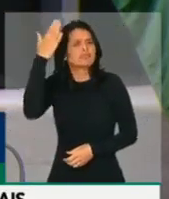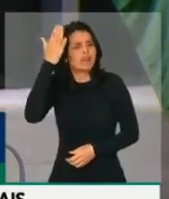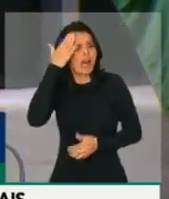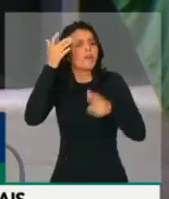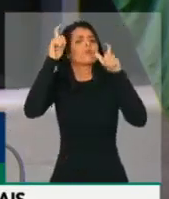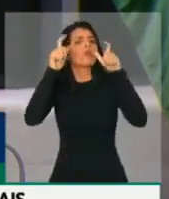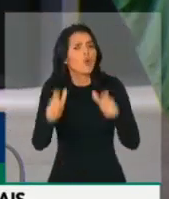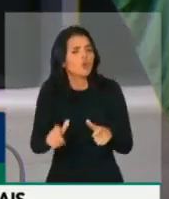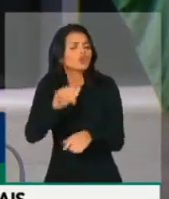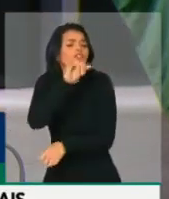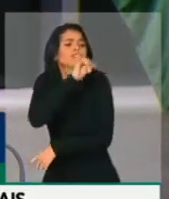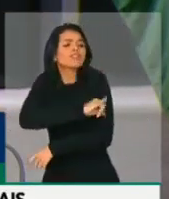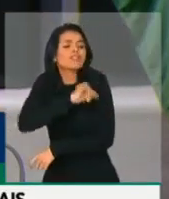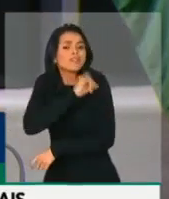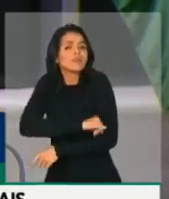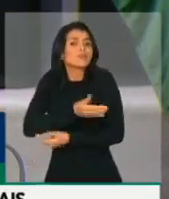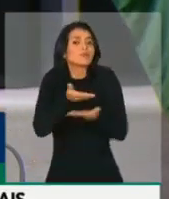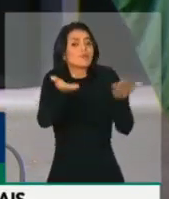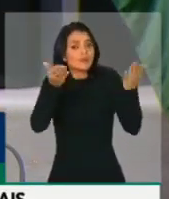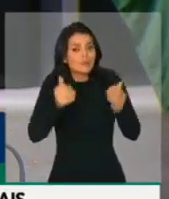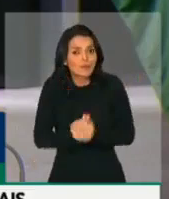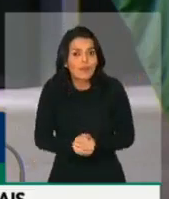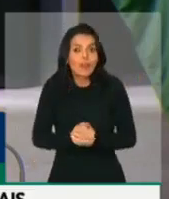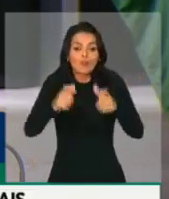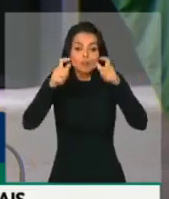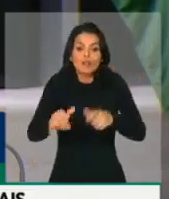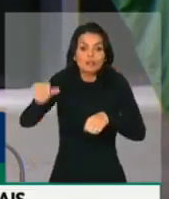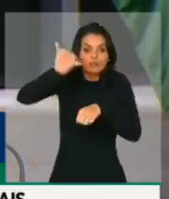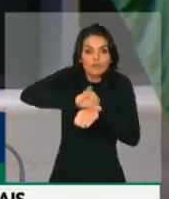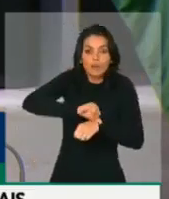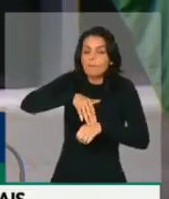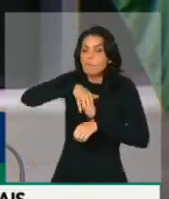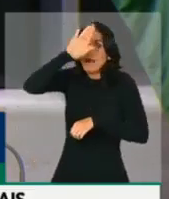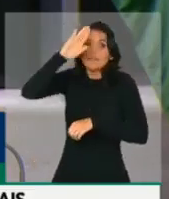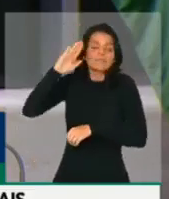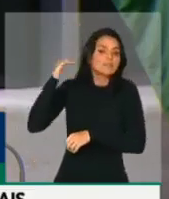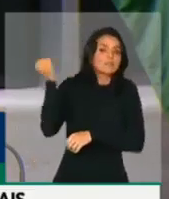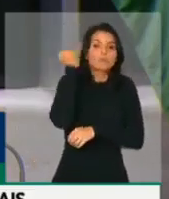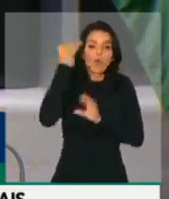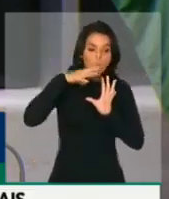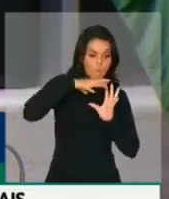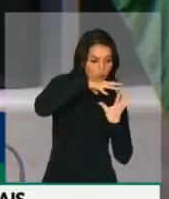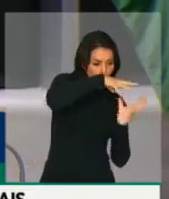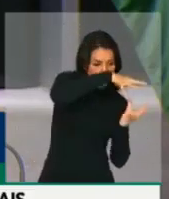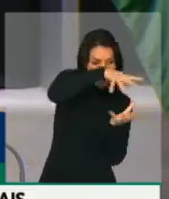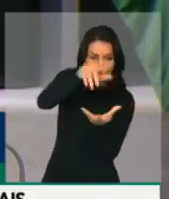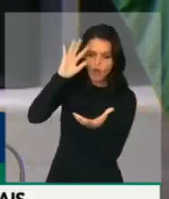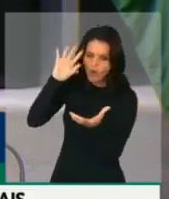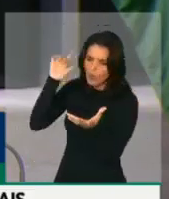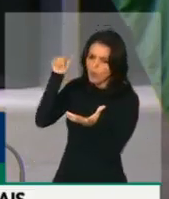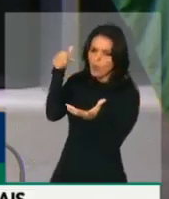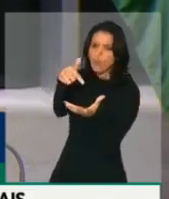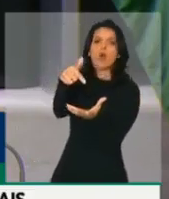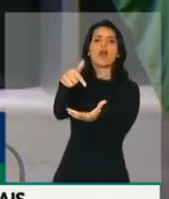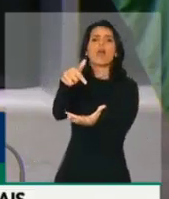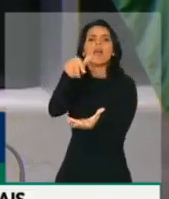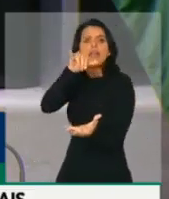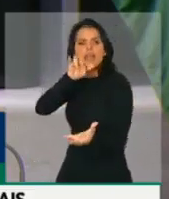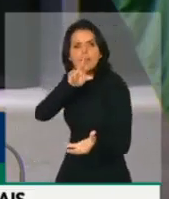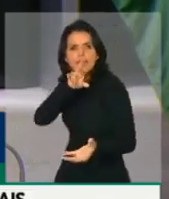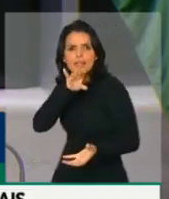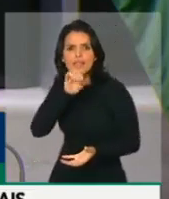nunca foi. Eu estou falando de uma das cidades mais importantes do mundo. 75% dos seus